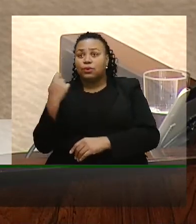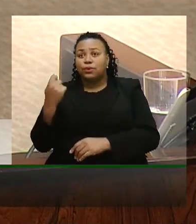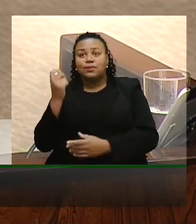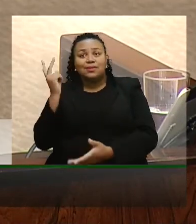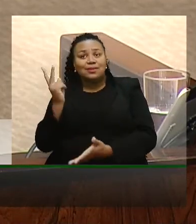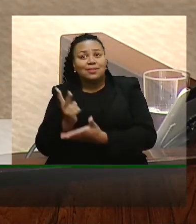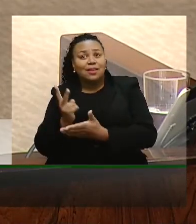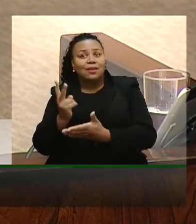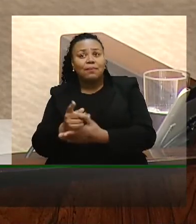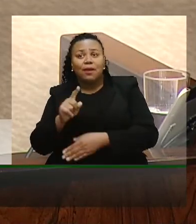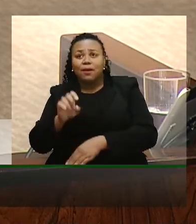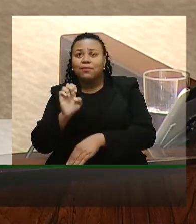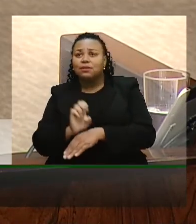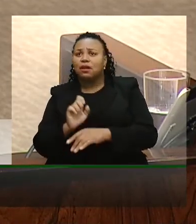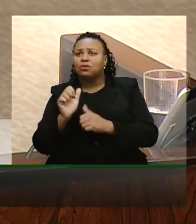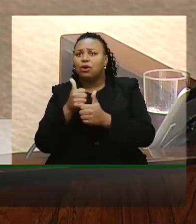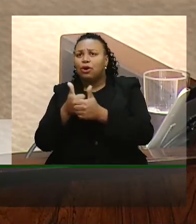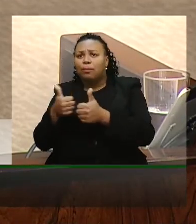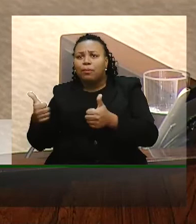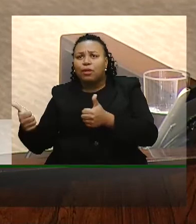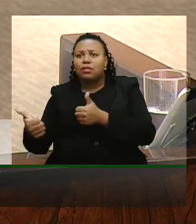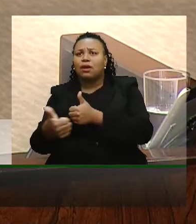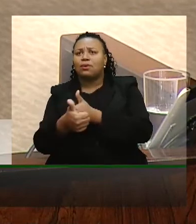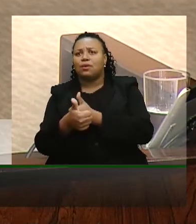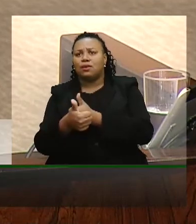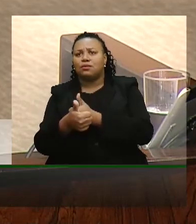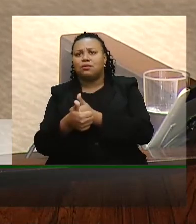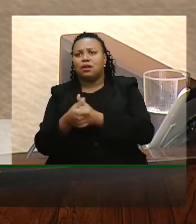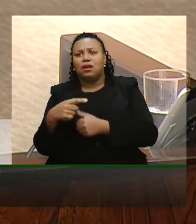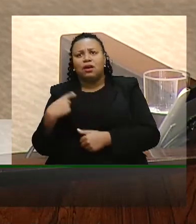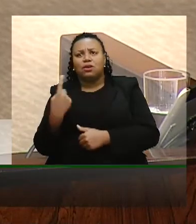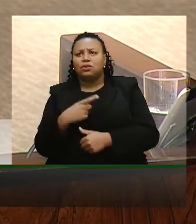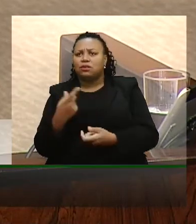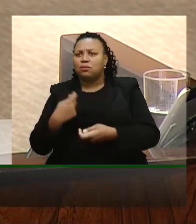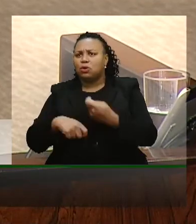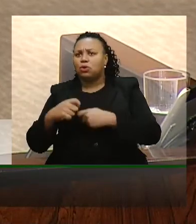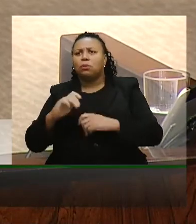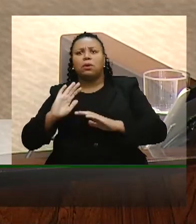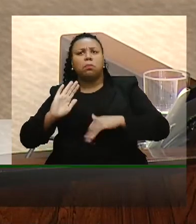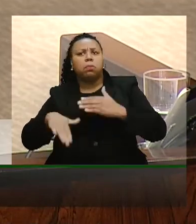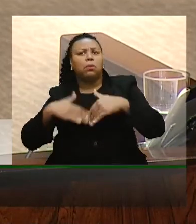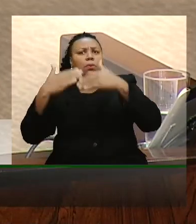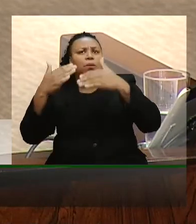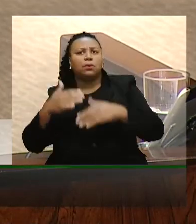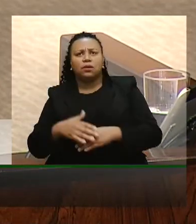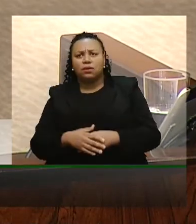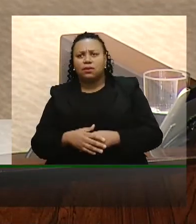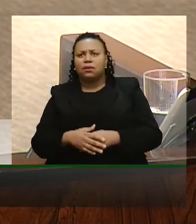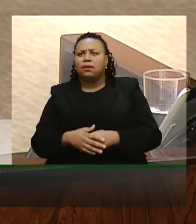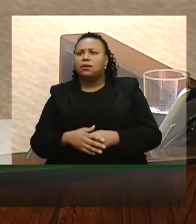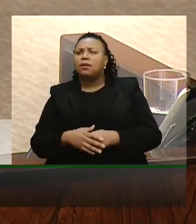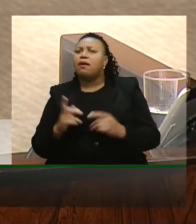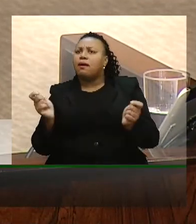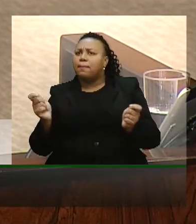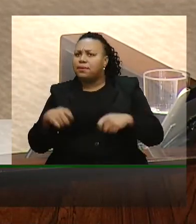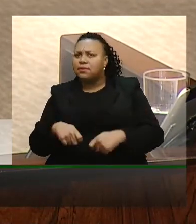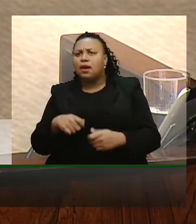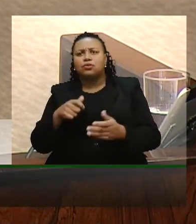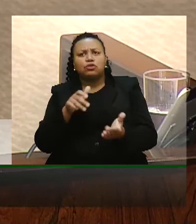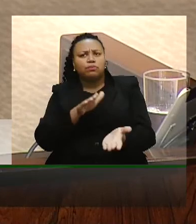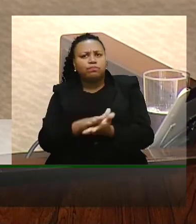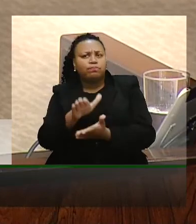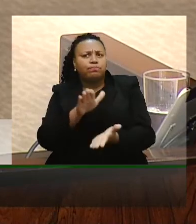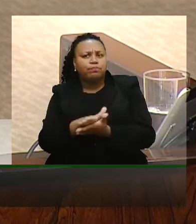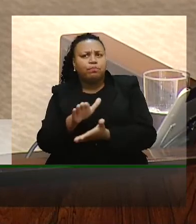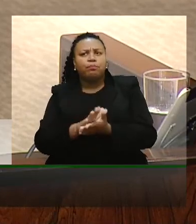sempre foi um estado protagonista nós temos uma economia pujante grande capacidade produtiva